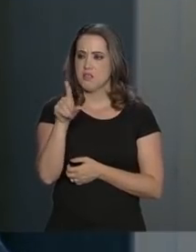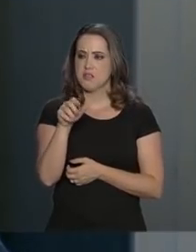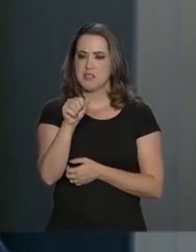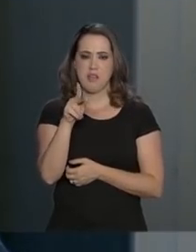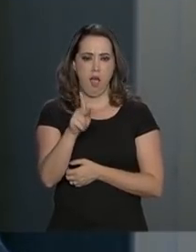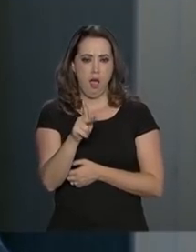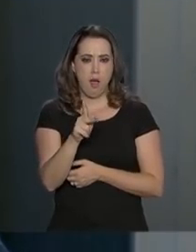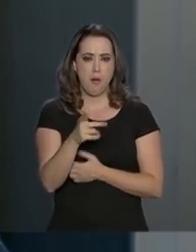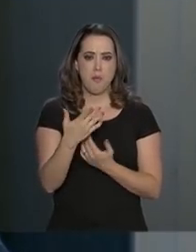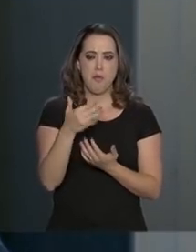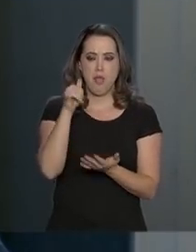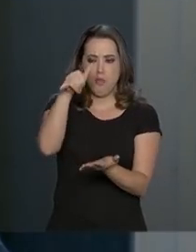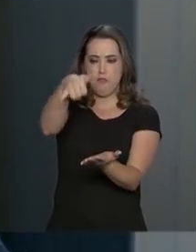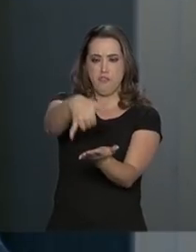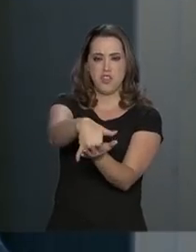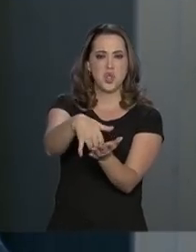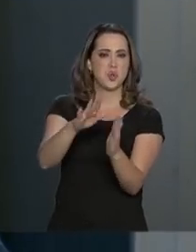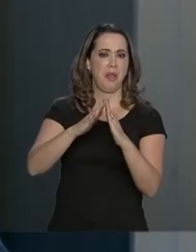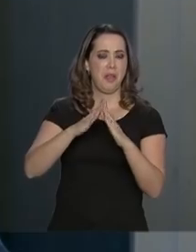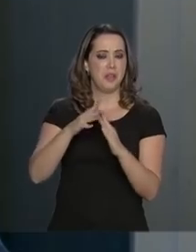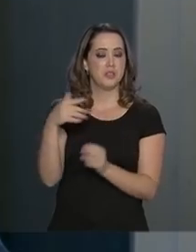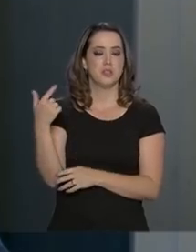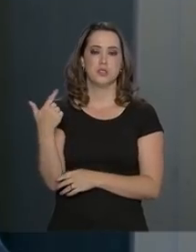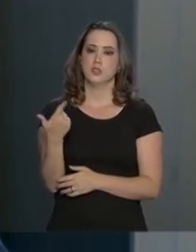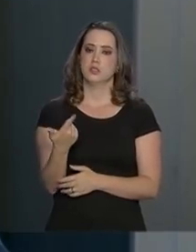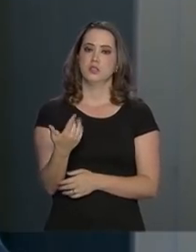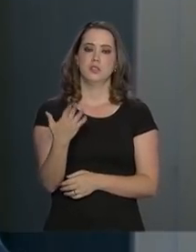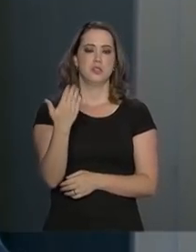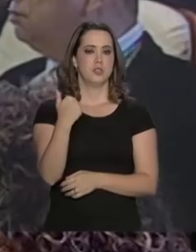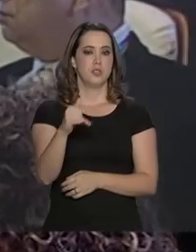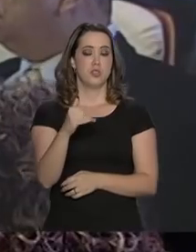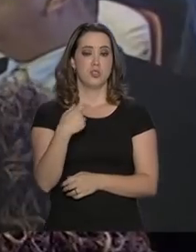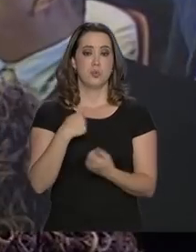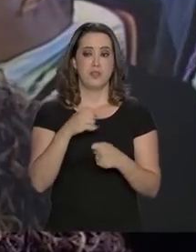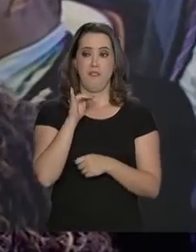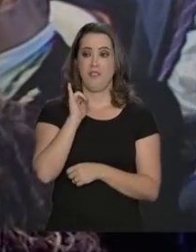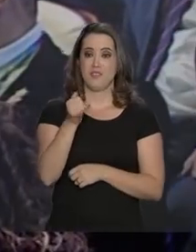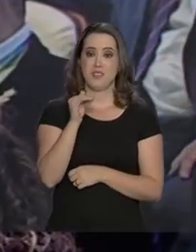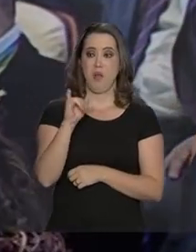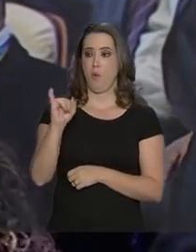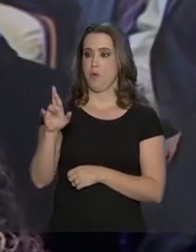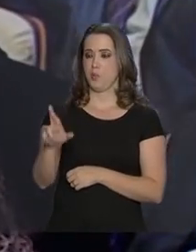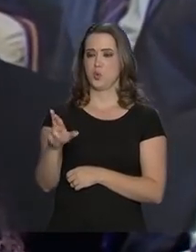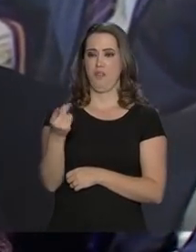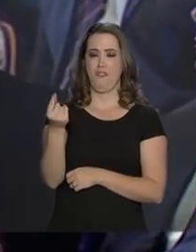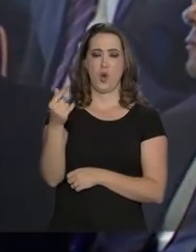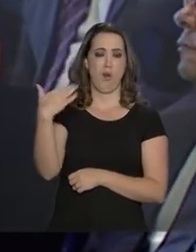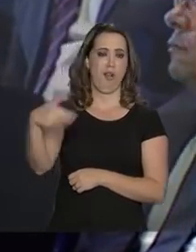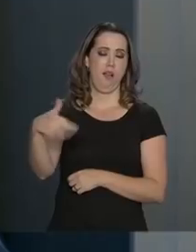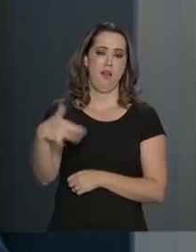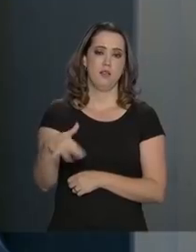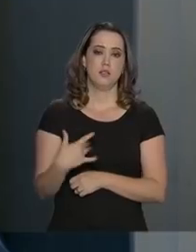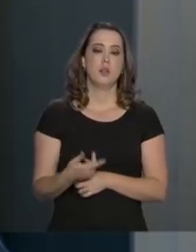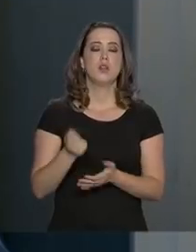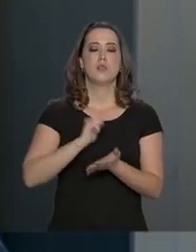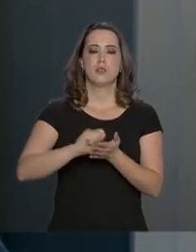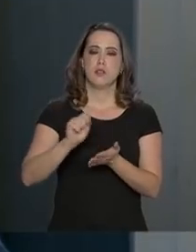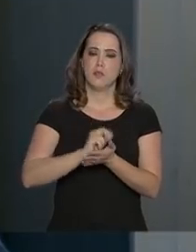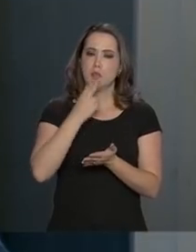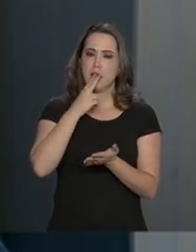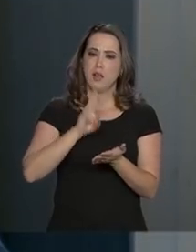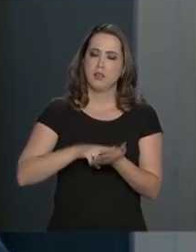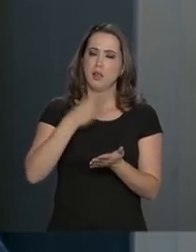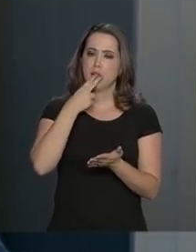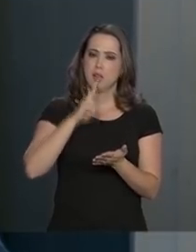telefone fixo eram bem, a gente lançava no imposto de renda, então muito pouca gente tinha. Eu escrevi muita carta.